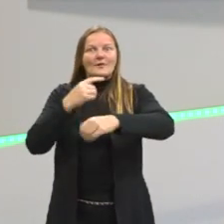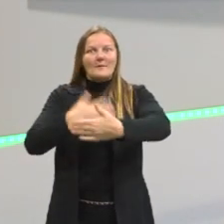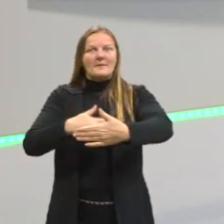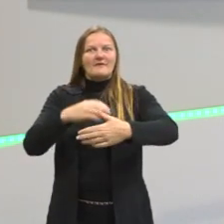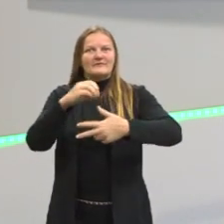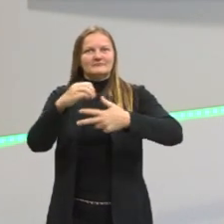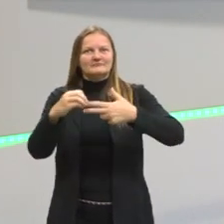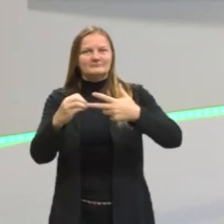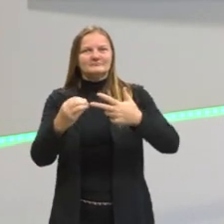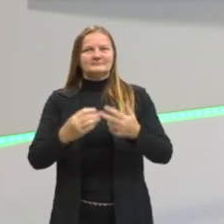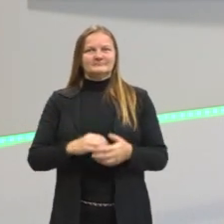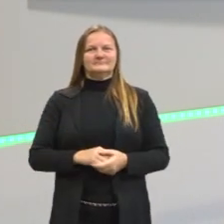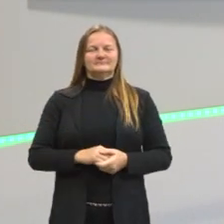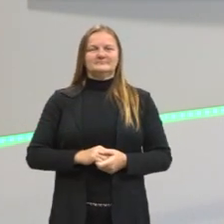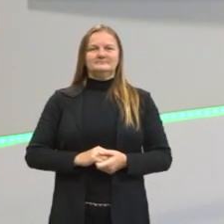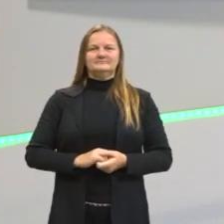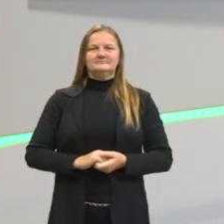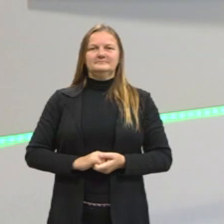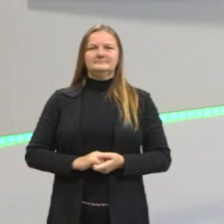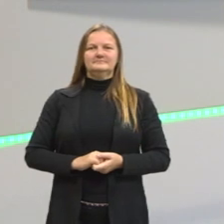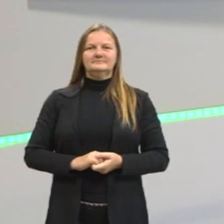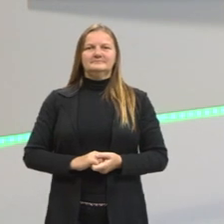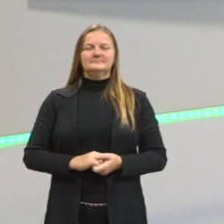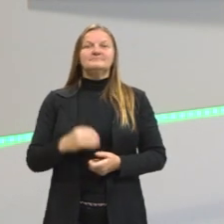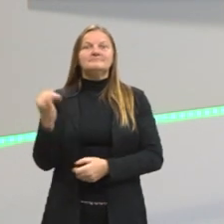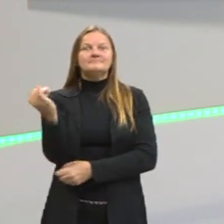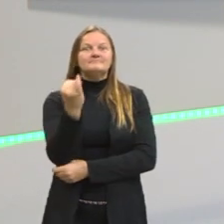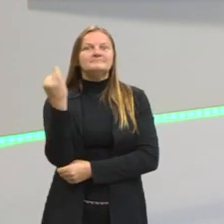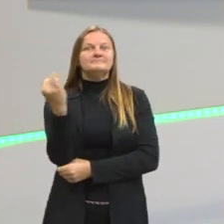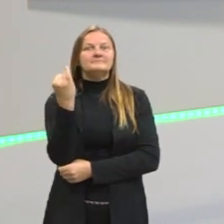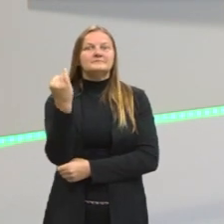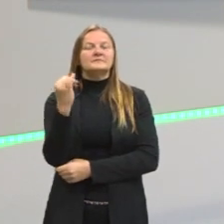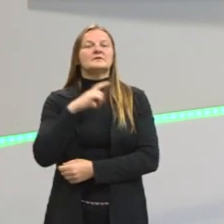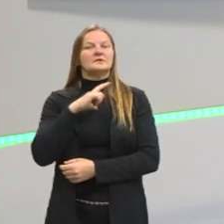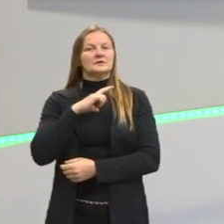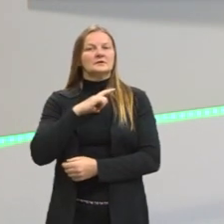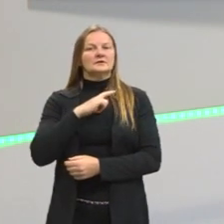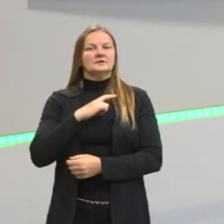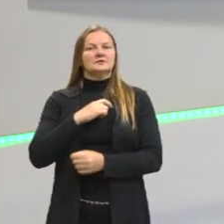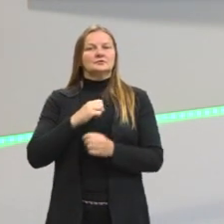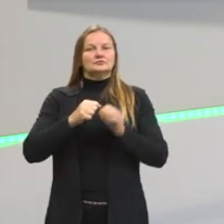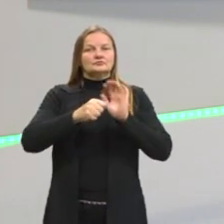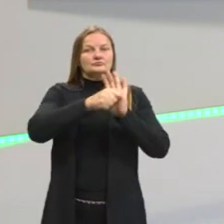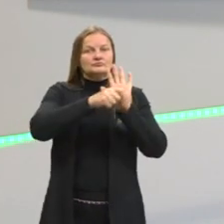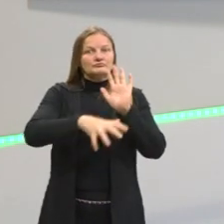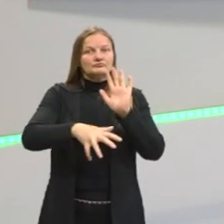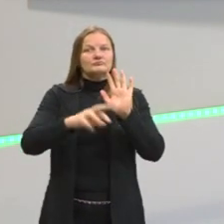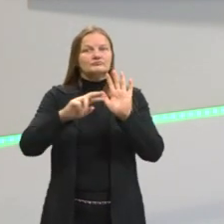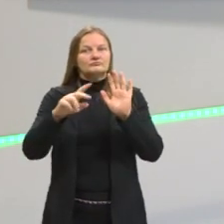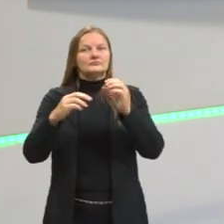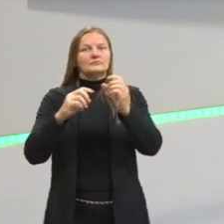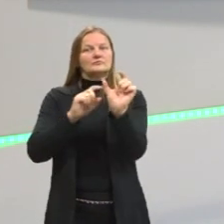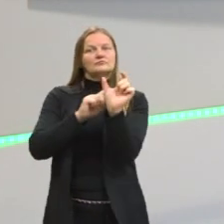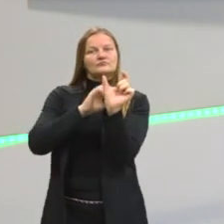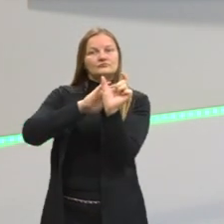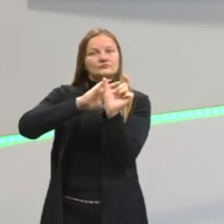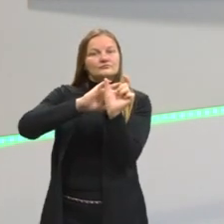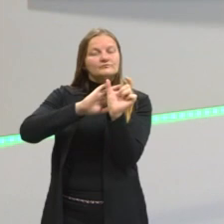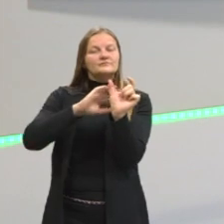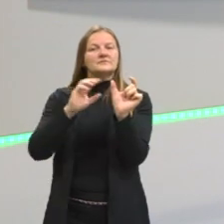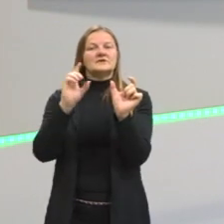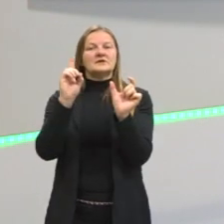preparados para as questões do Enem. Principalmente aquelas que trabalham essa linguagem mais conotativa, mais diferenciada